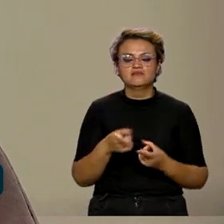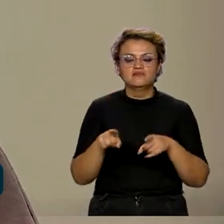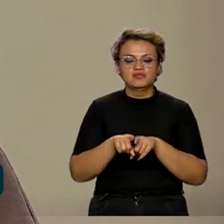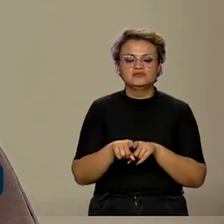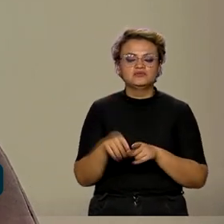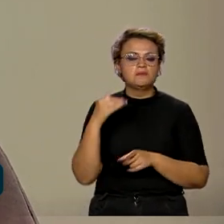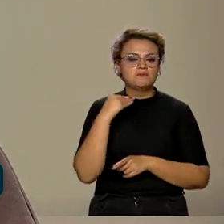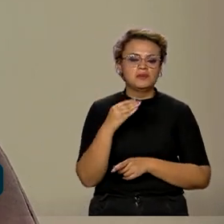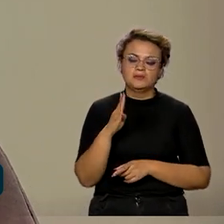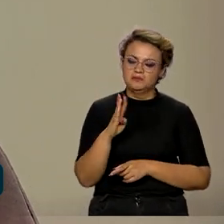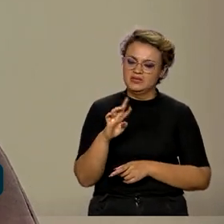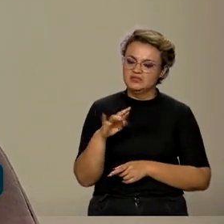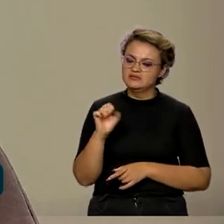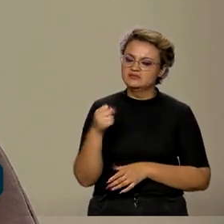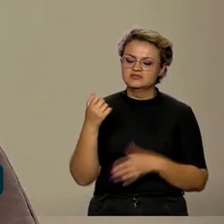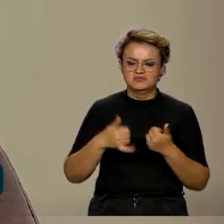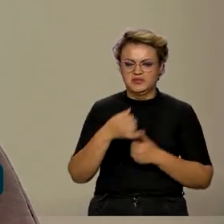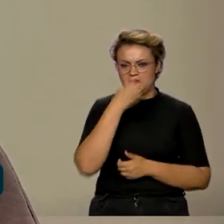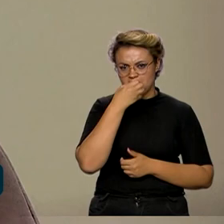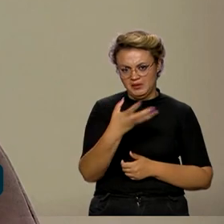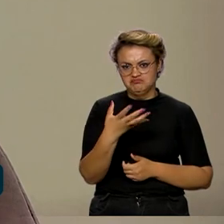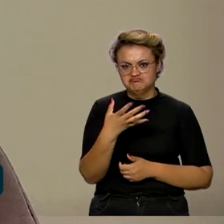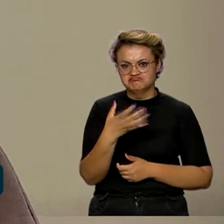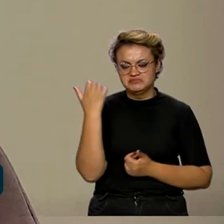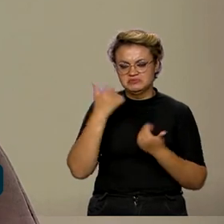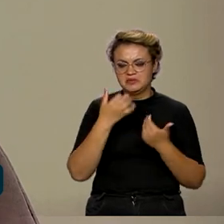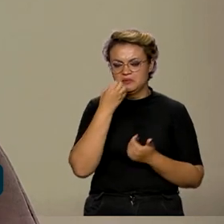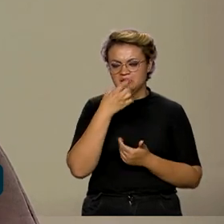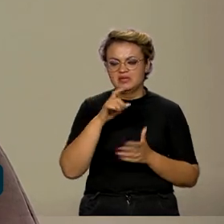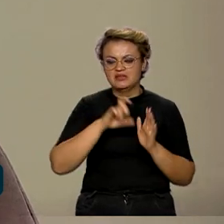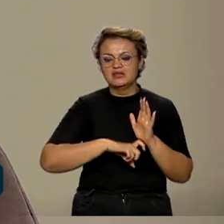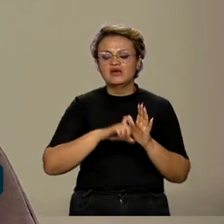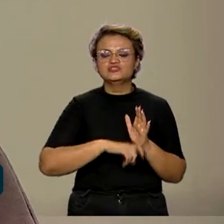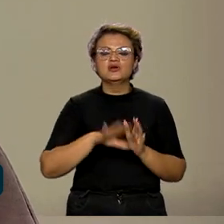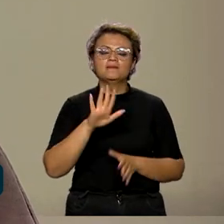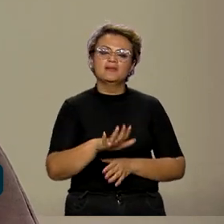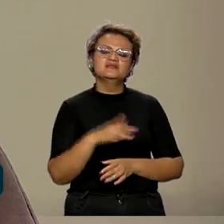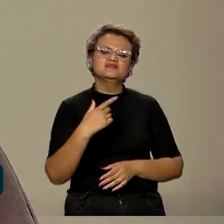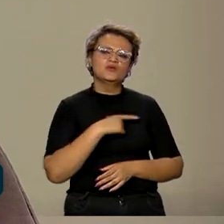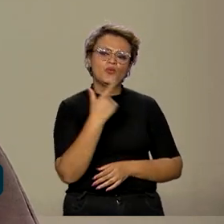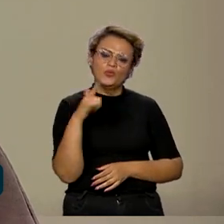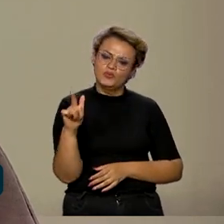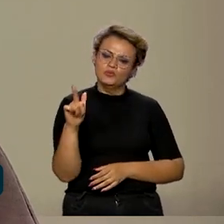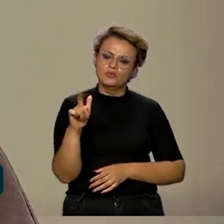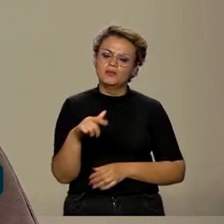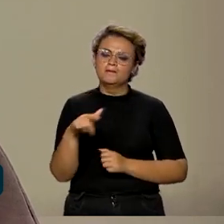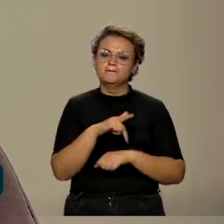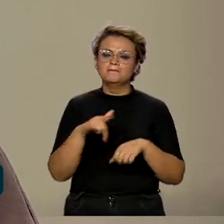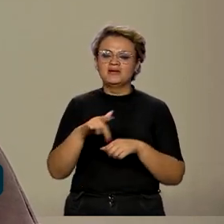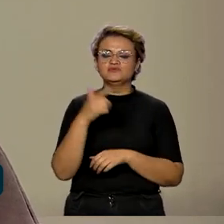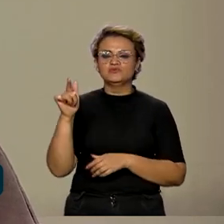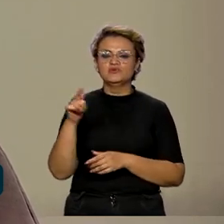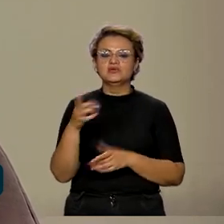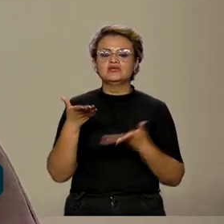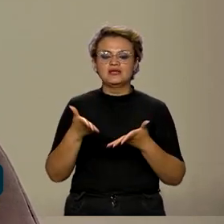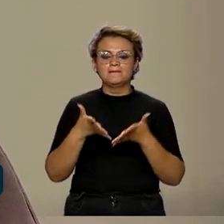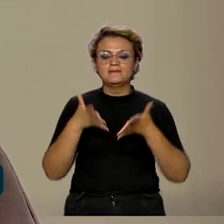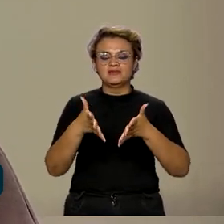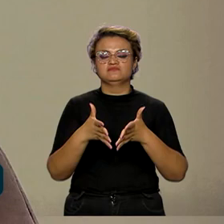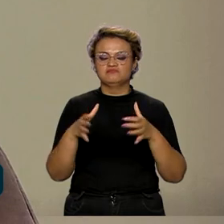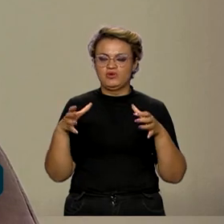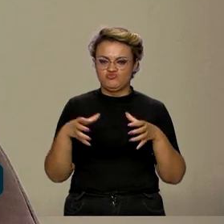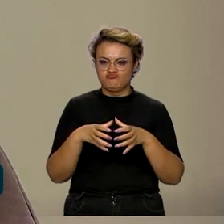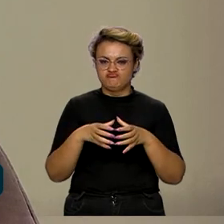Banco dos BRICS, está bem explicado por essa questão das taxas. Agora, há também o interesse de países de fazer parte do bloco.